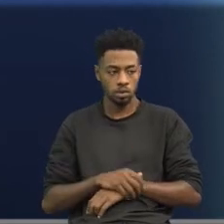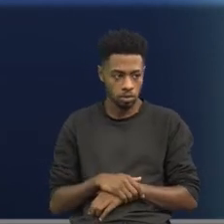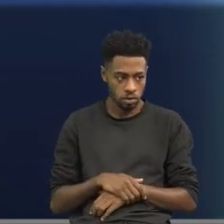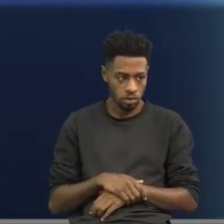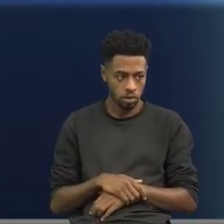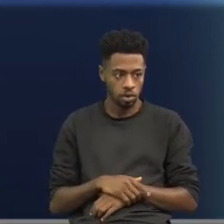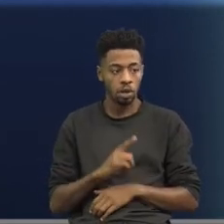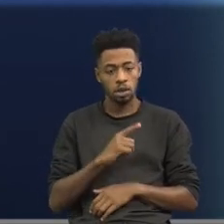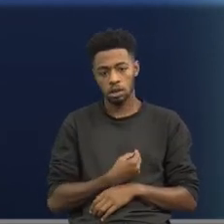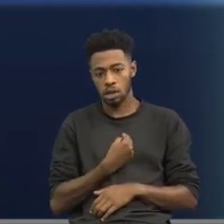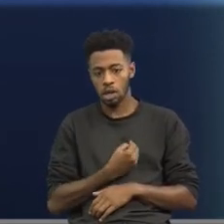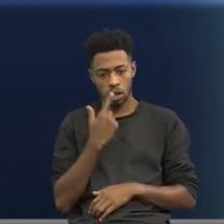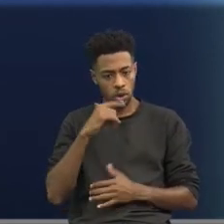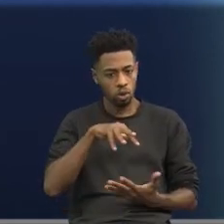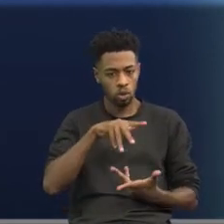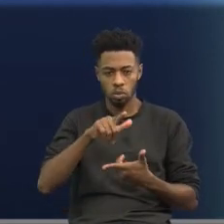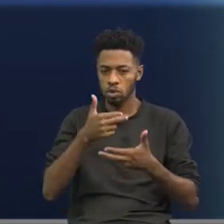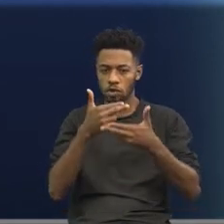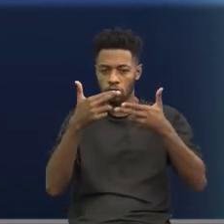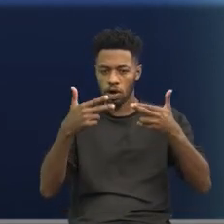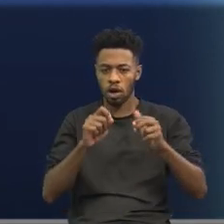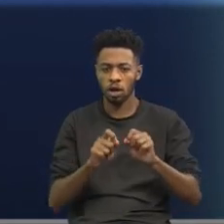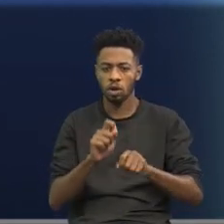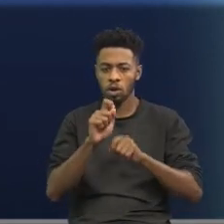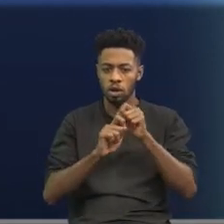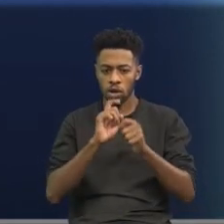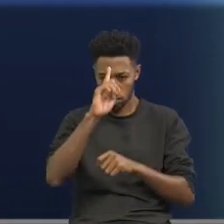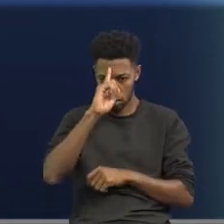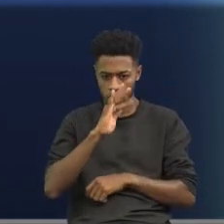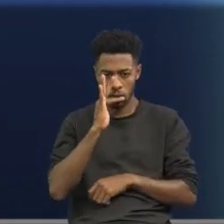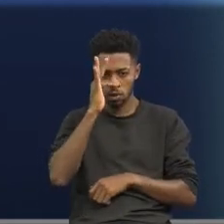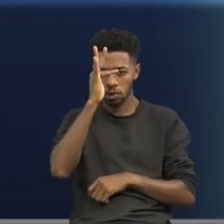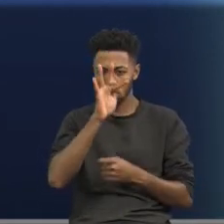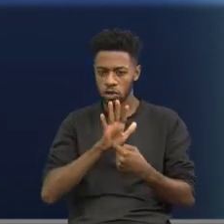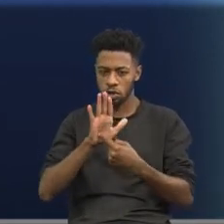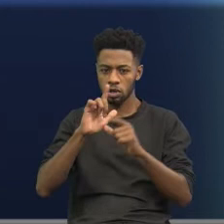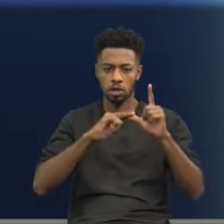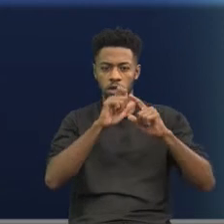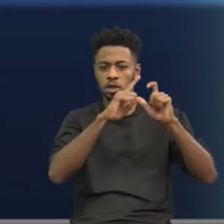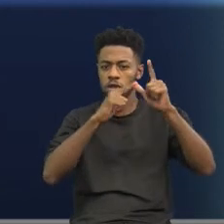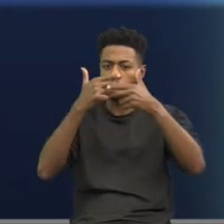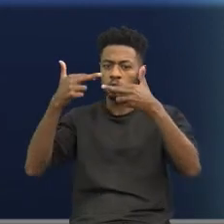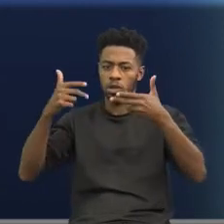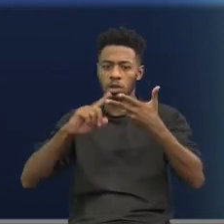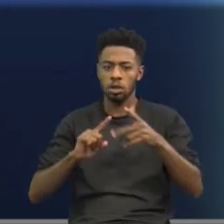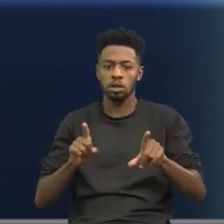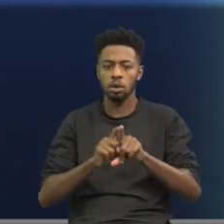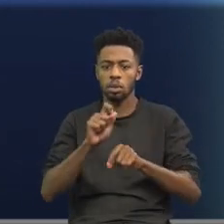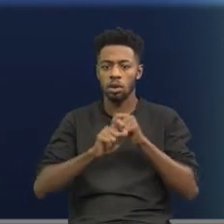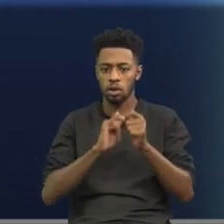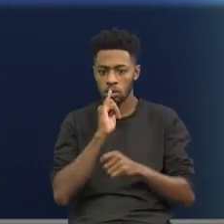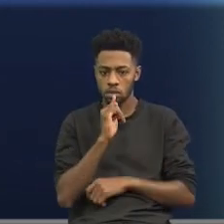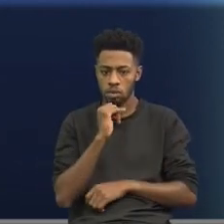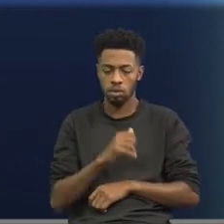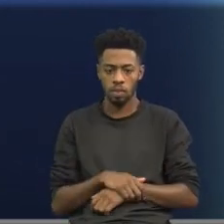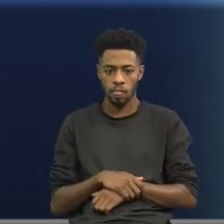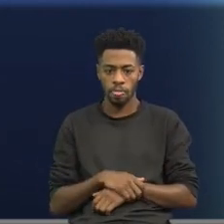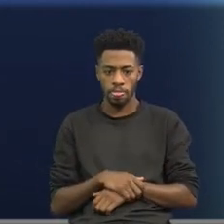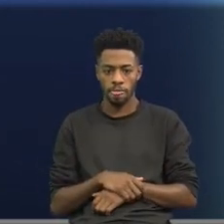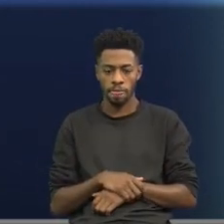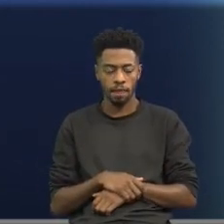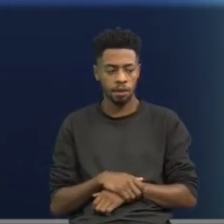enquanto existirem no mundo aqueles horríveis girassóis, aquelas estrelas tumultuadas, aqueles ciprestes